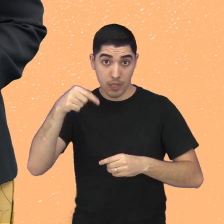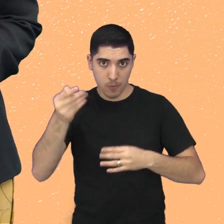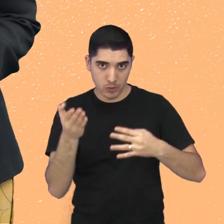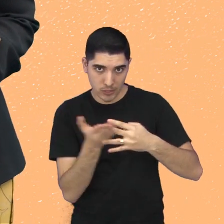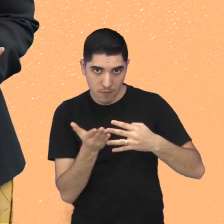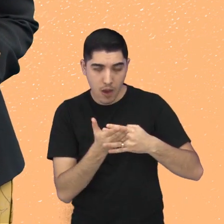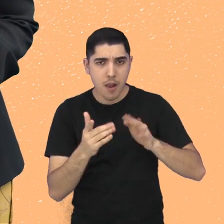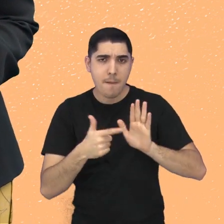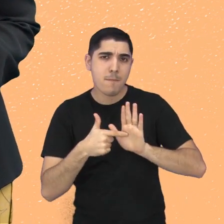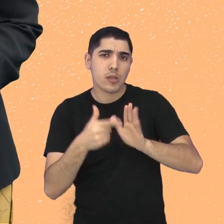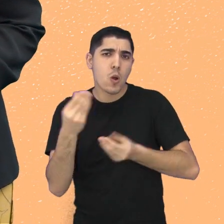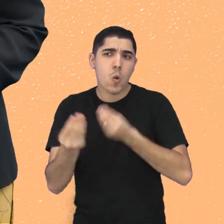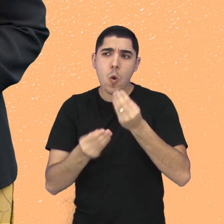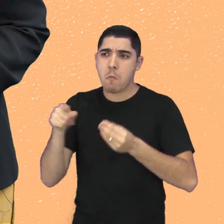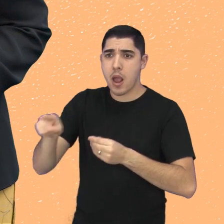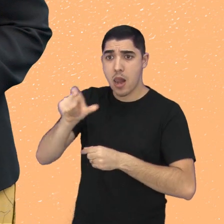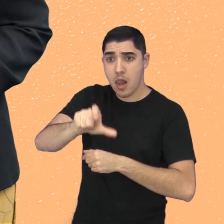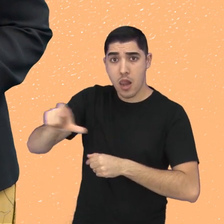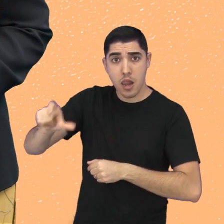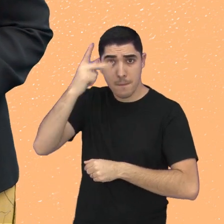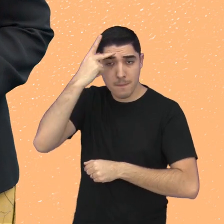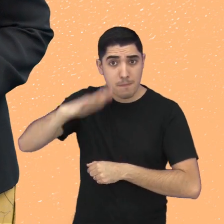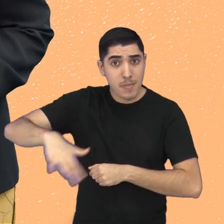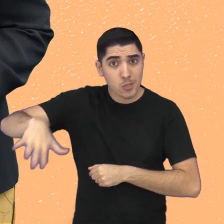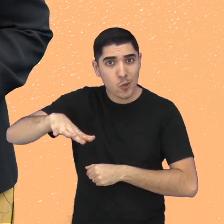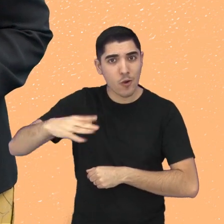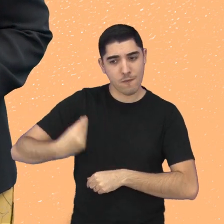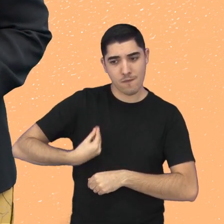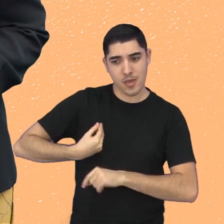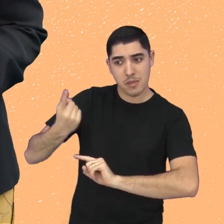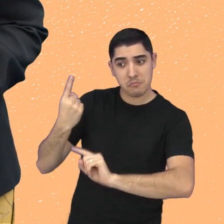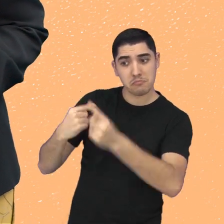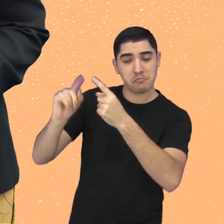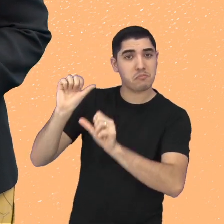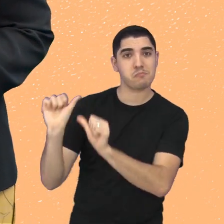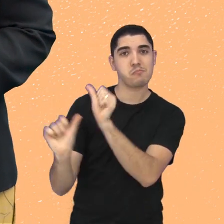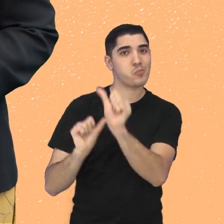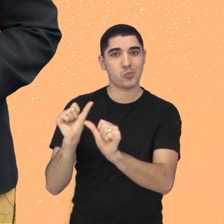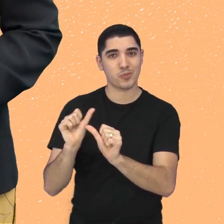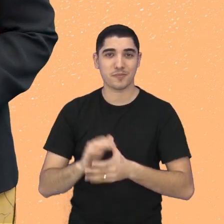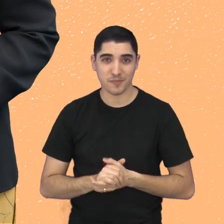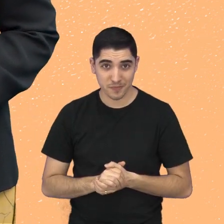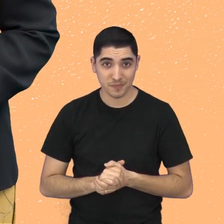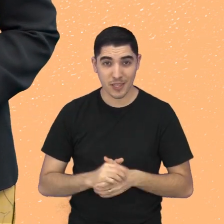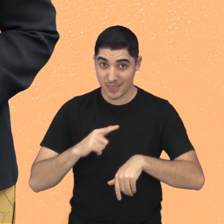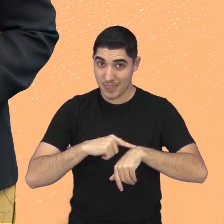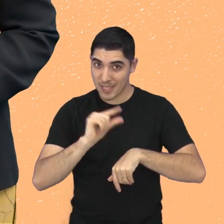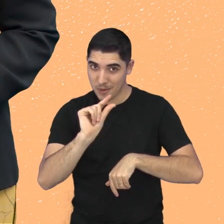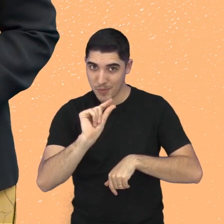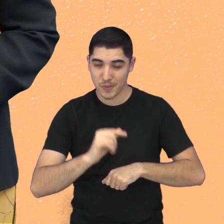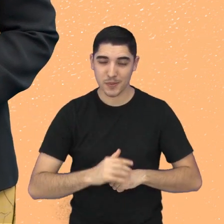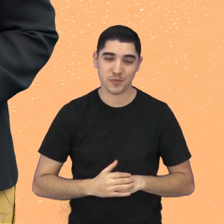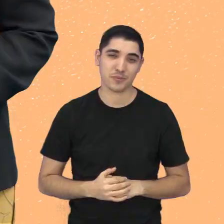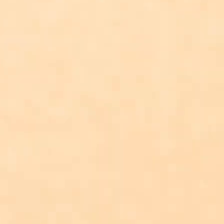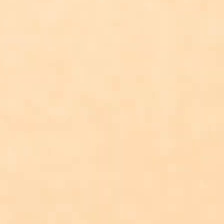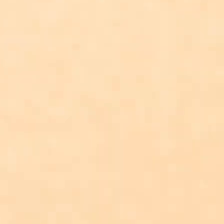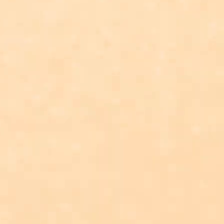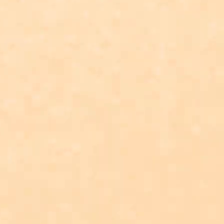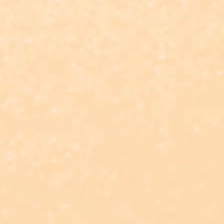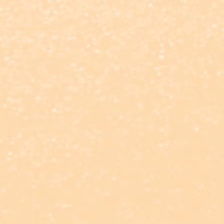vamos ver como suas ações transformam a visão de mundo de seus assistidos e familiares. É daqui a pouco.